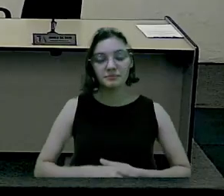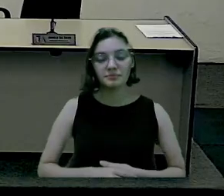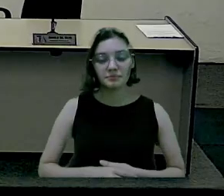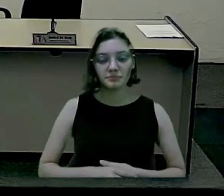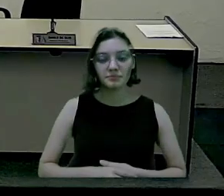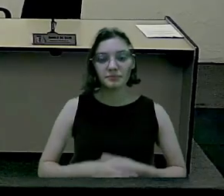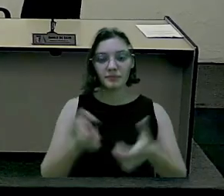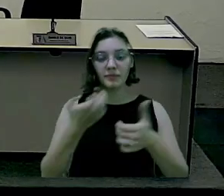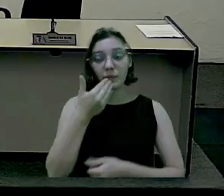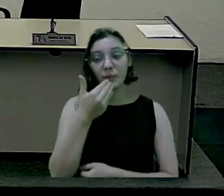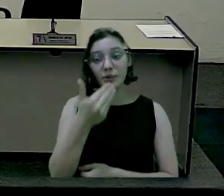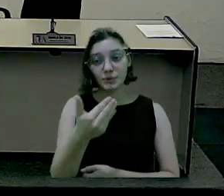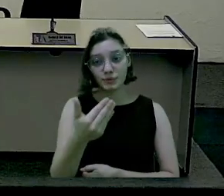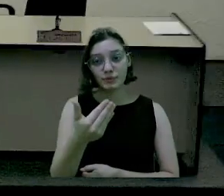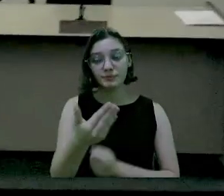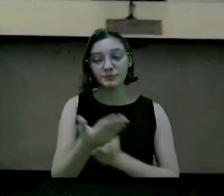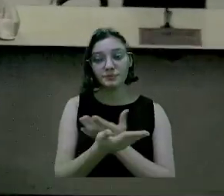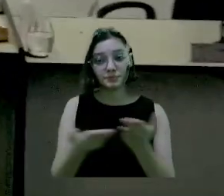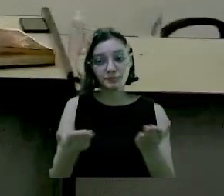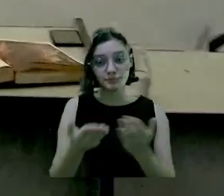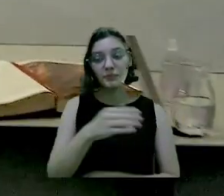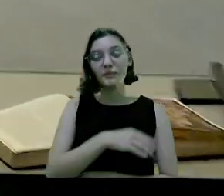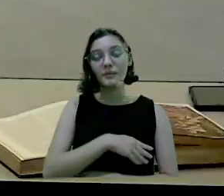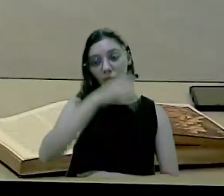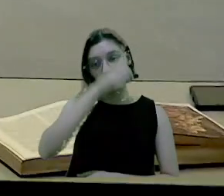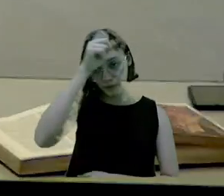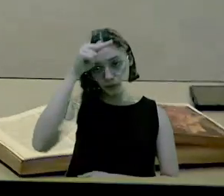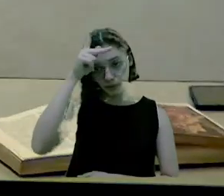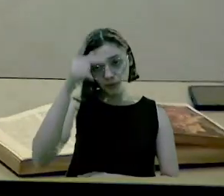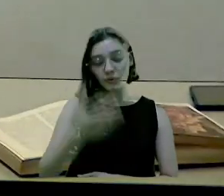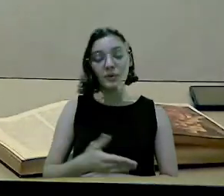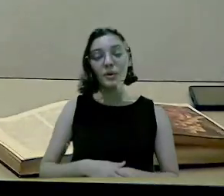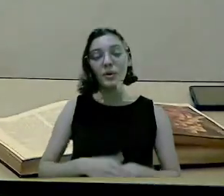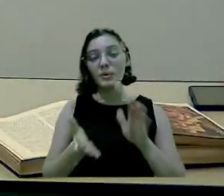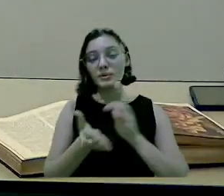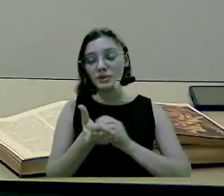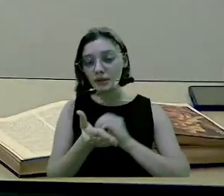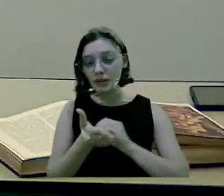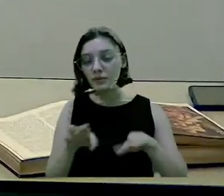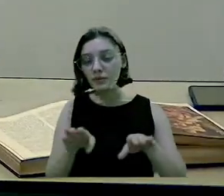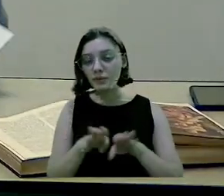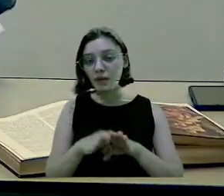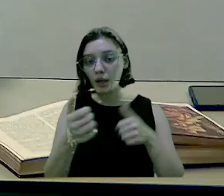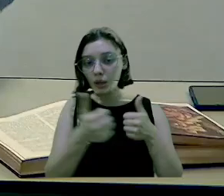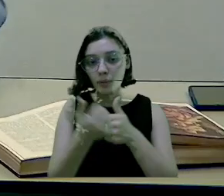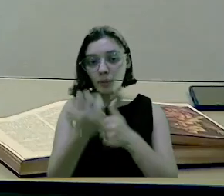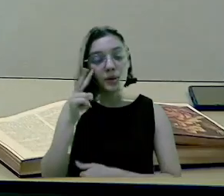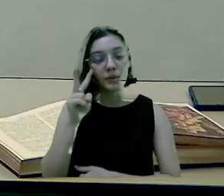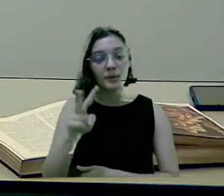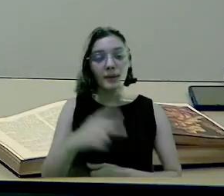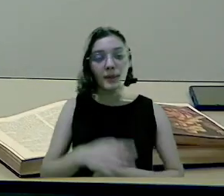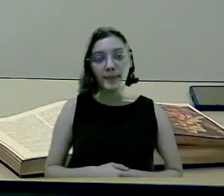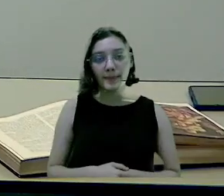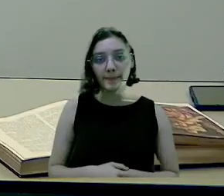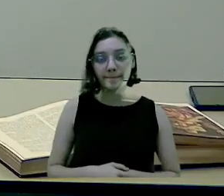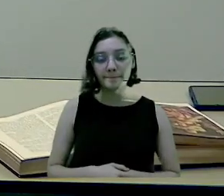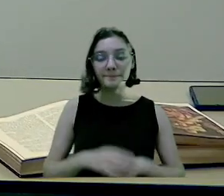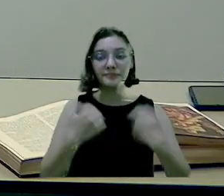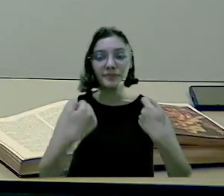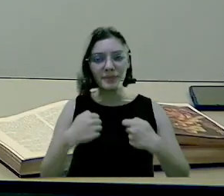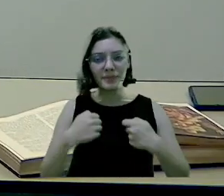palavras, queria deixar um pedido aí, para o prefeito, ou os secretários que estão acompanhando a gente aí,